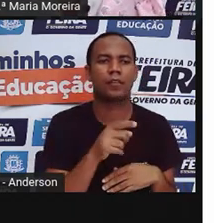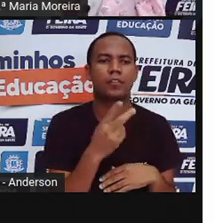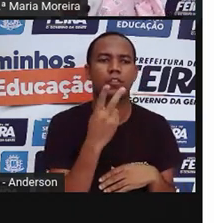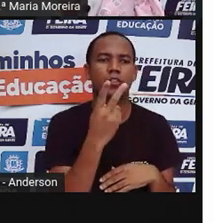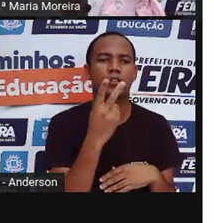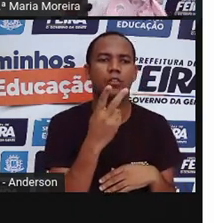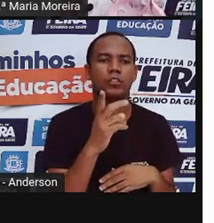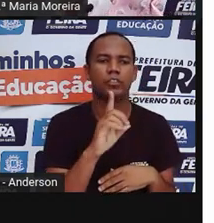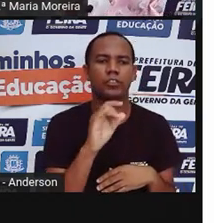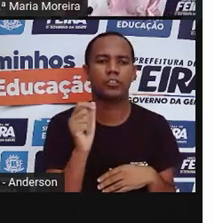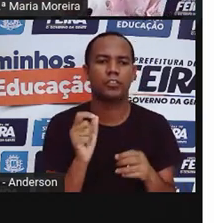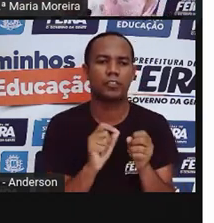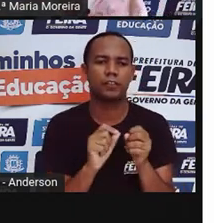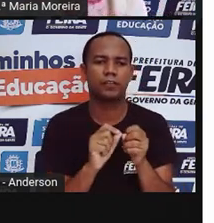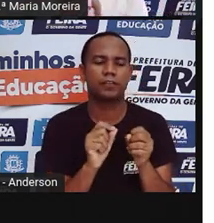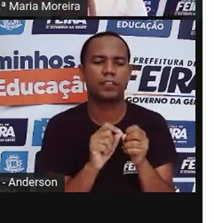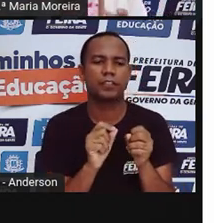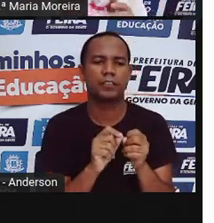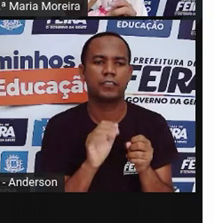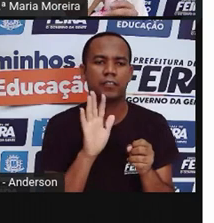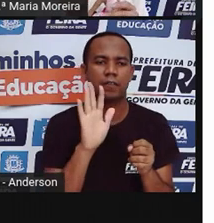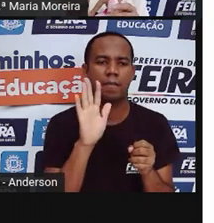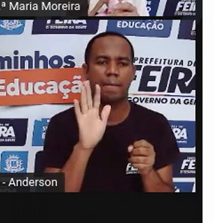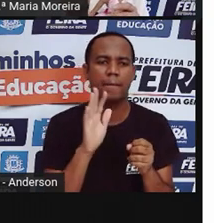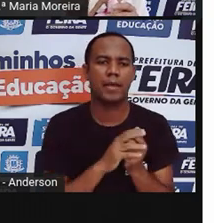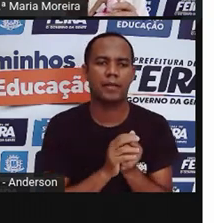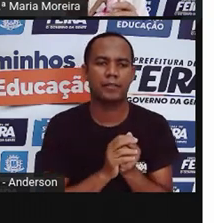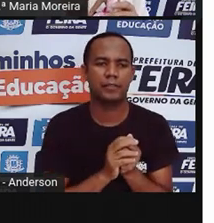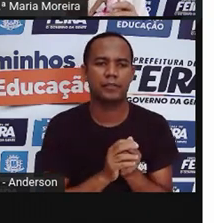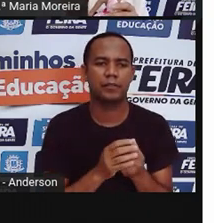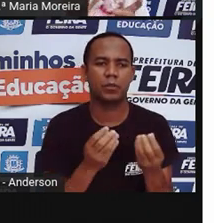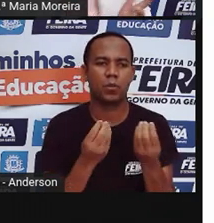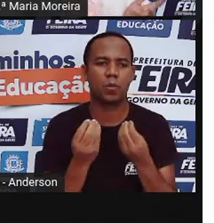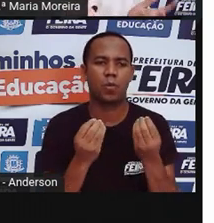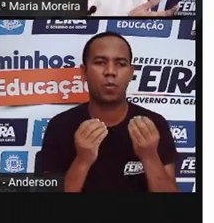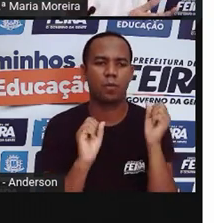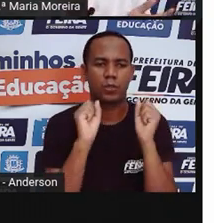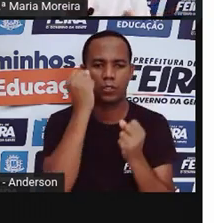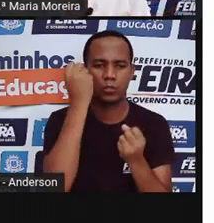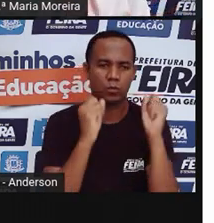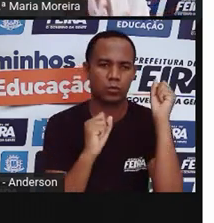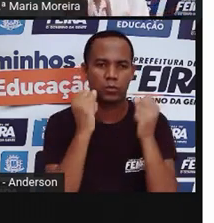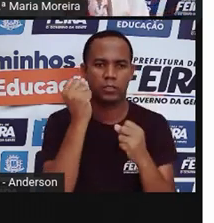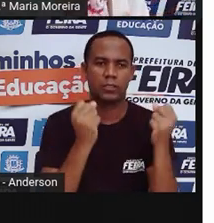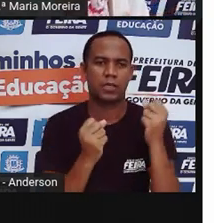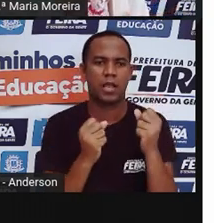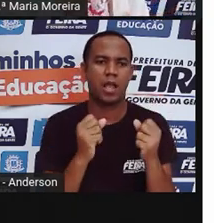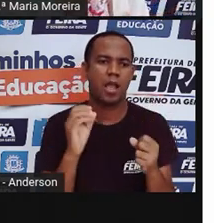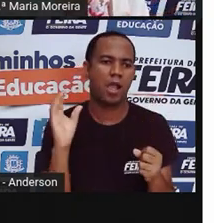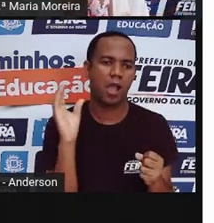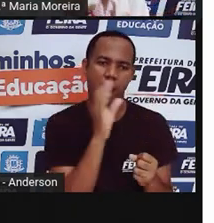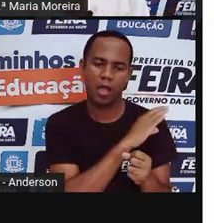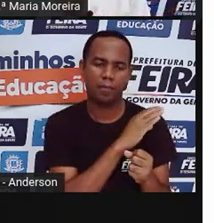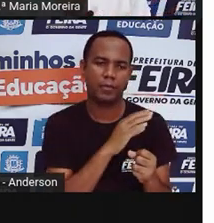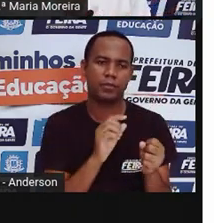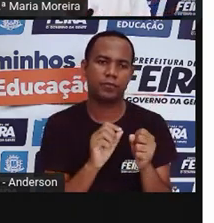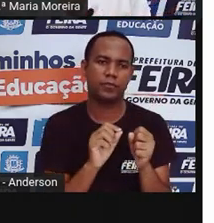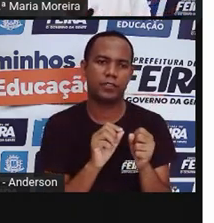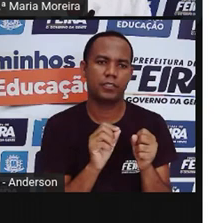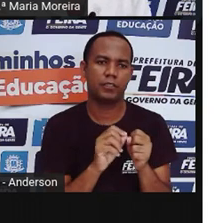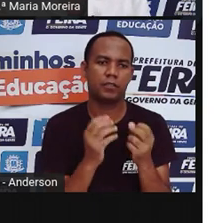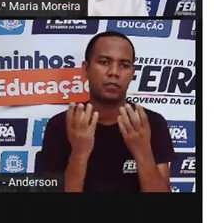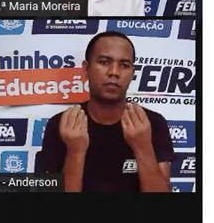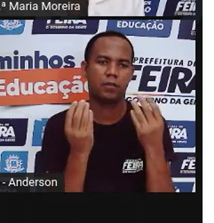essa danadinha. Mas se isso aqui fosse feito em uma indústria logicamente ela seria produzida bem mais rápido e